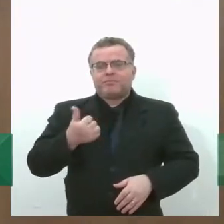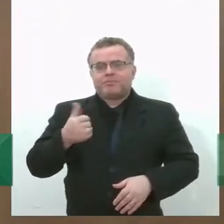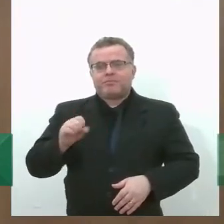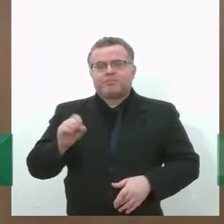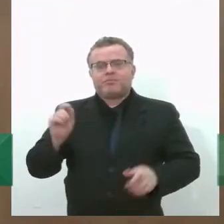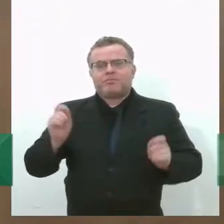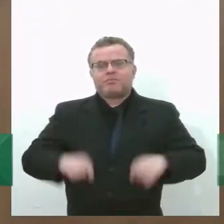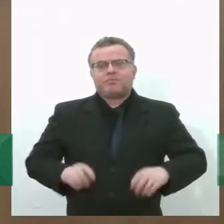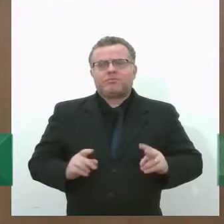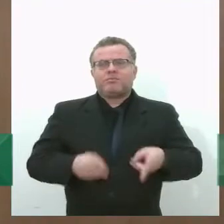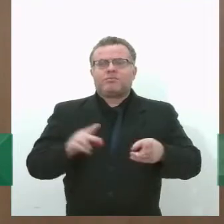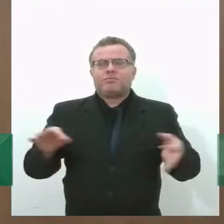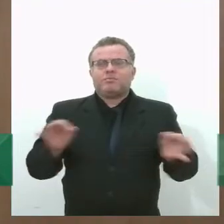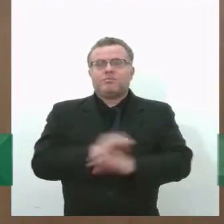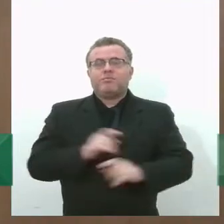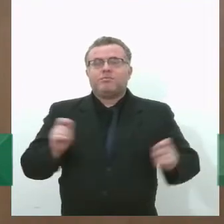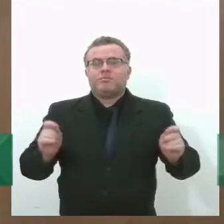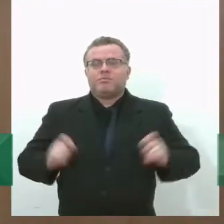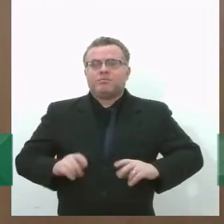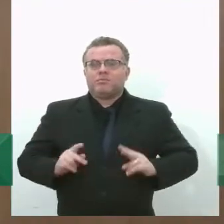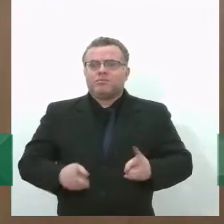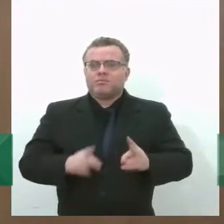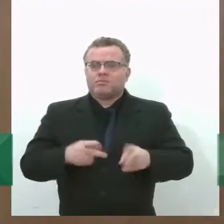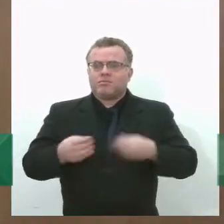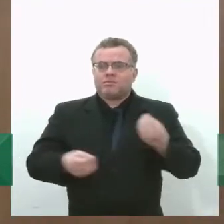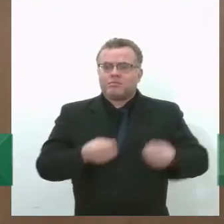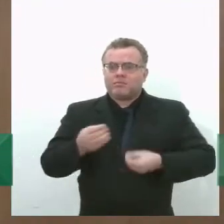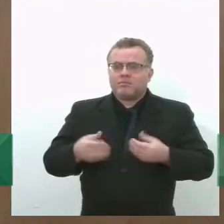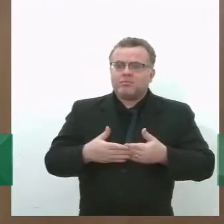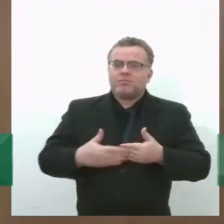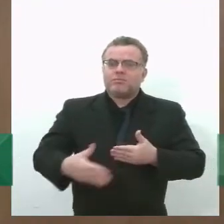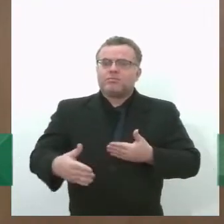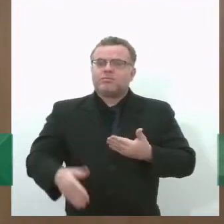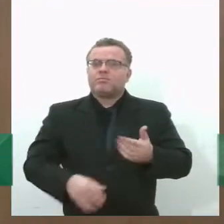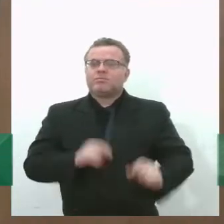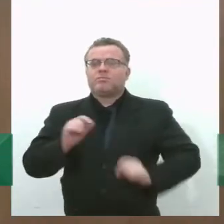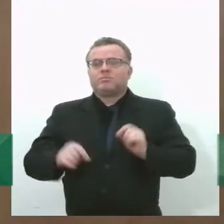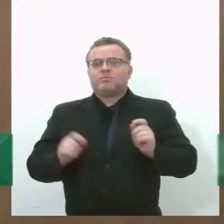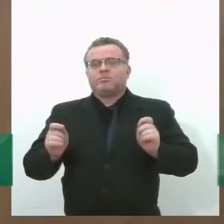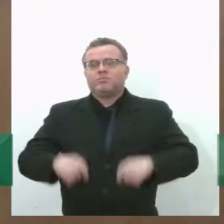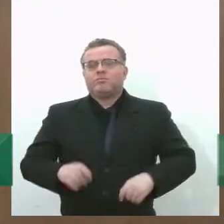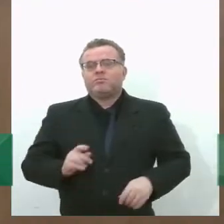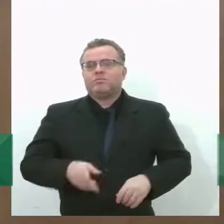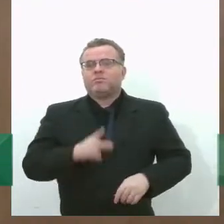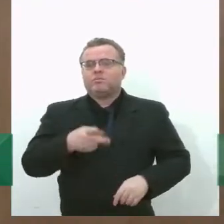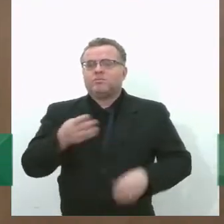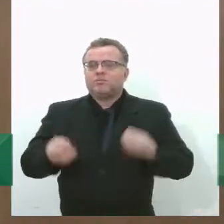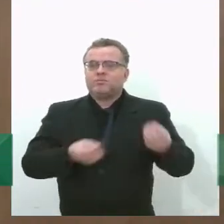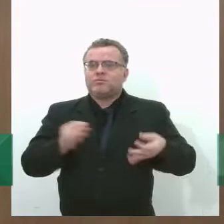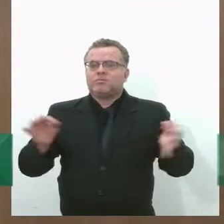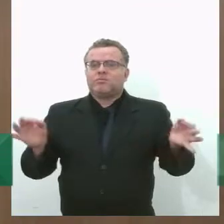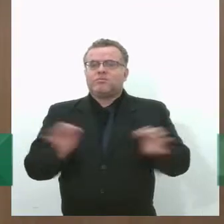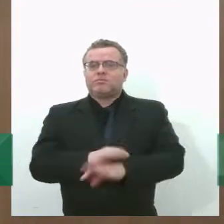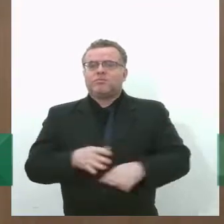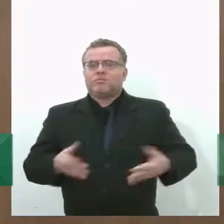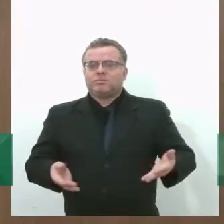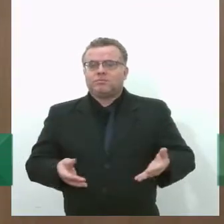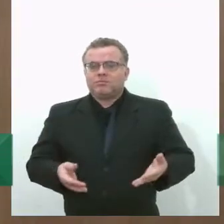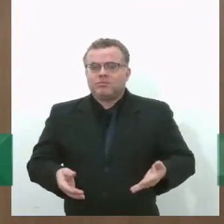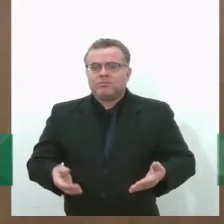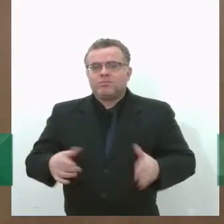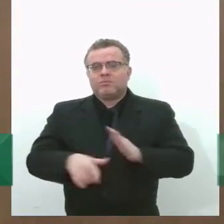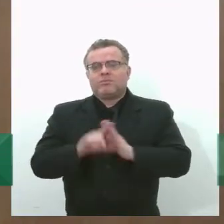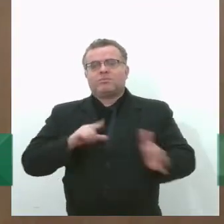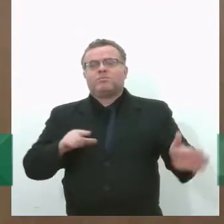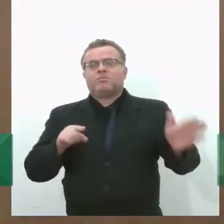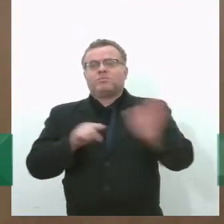biogás, metano, energia elétrica a partir de resíduos sólidos de aterros sanitários. Antes de fazer a primeira pergunta, eu gostaria de exibir um